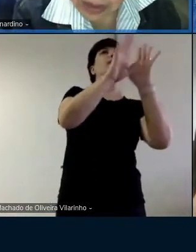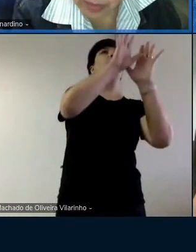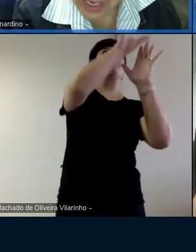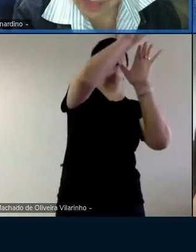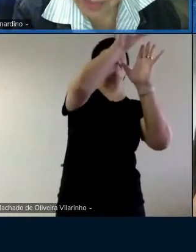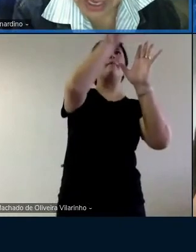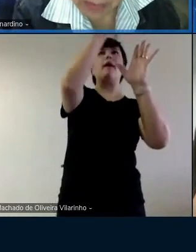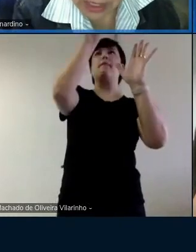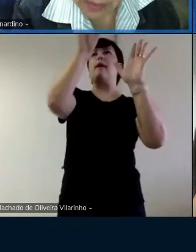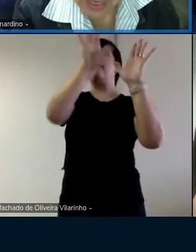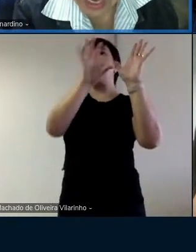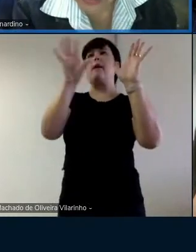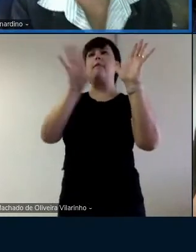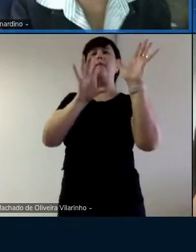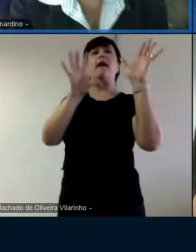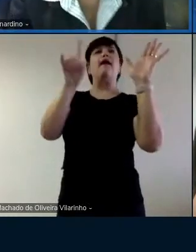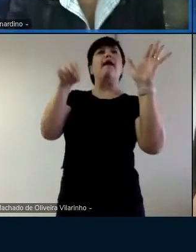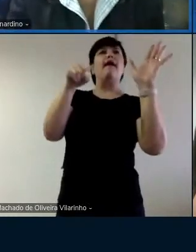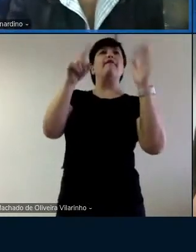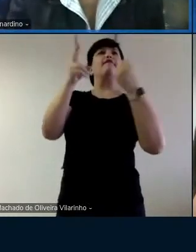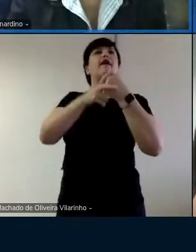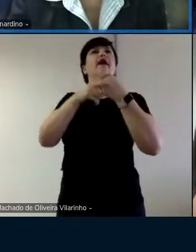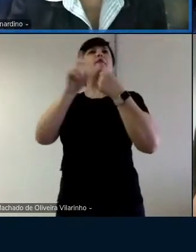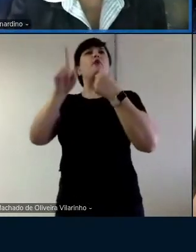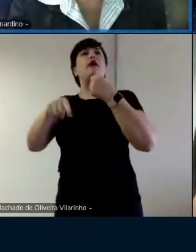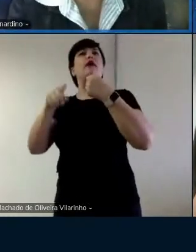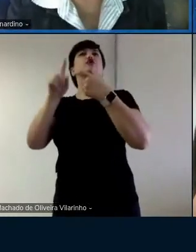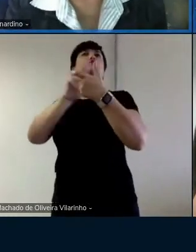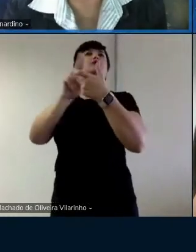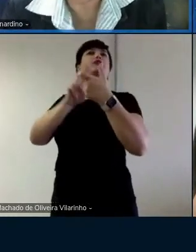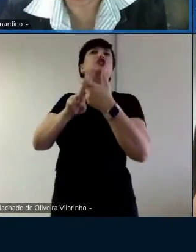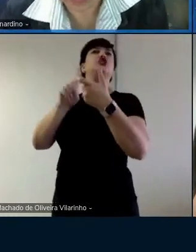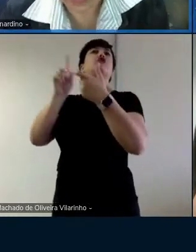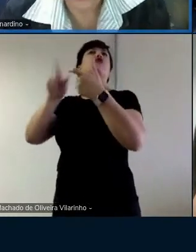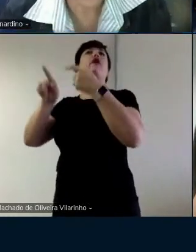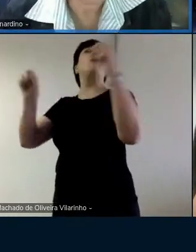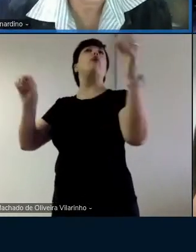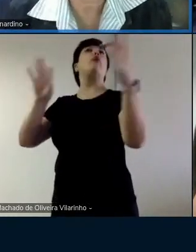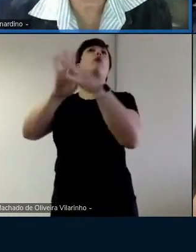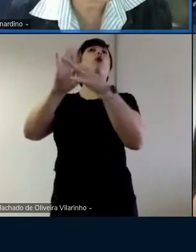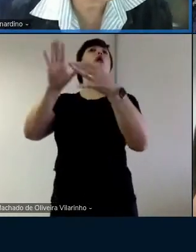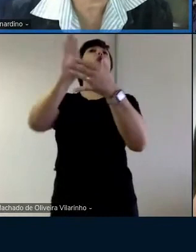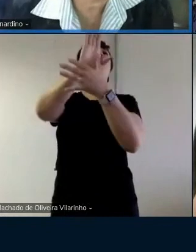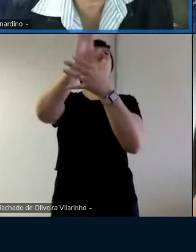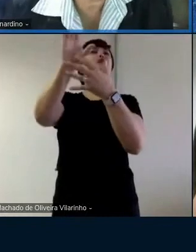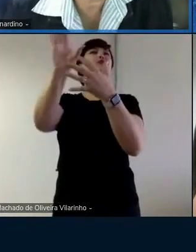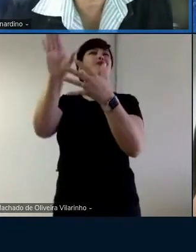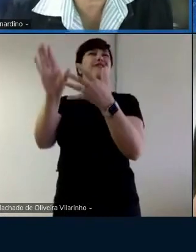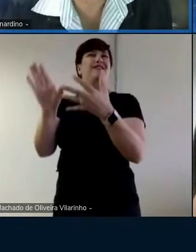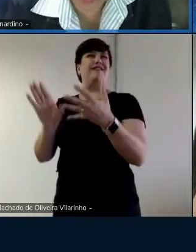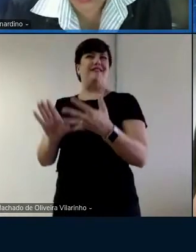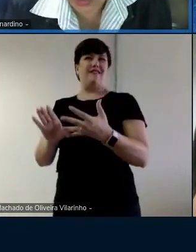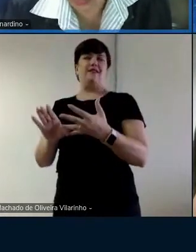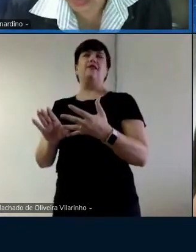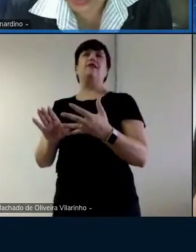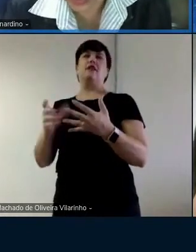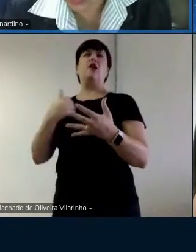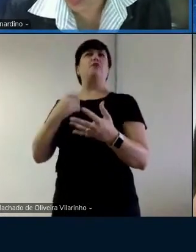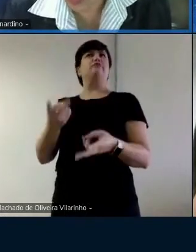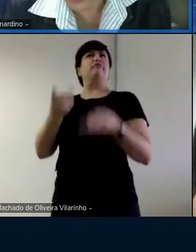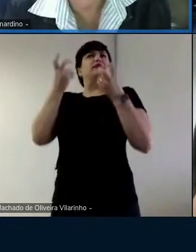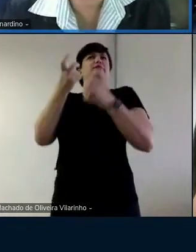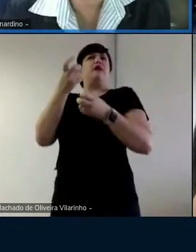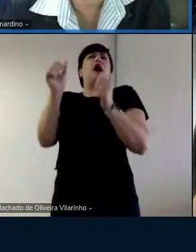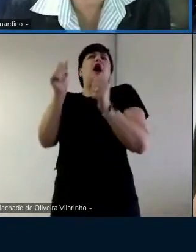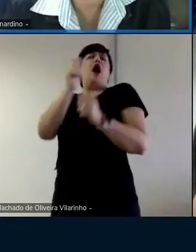isso pela minha experiência com alunos do ensino médio eu percebi pelo menos nos meus alunos